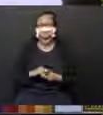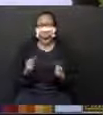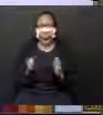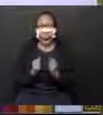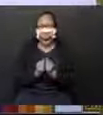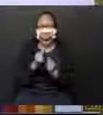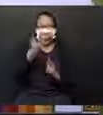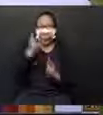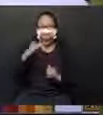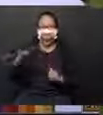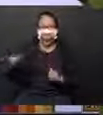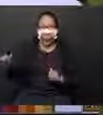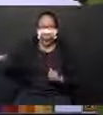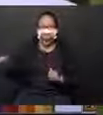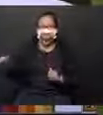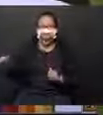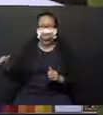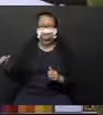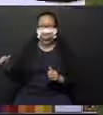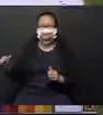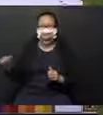com as crianças, aparece o quê?